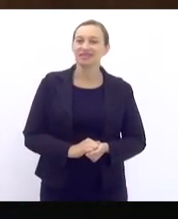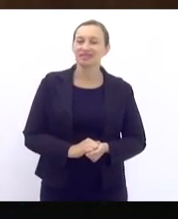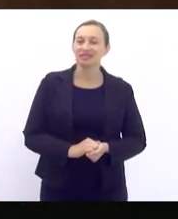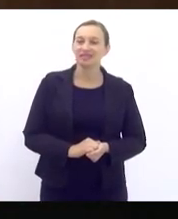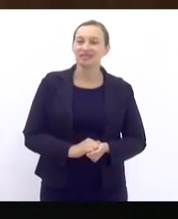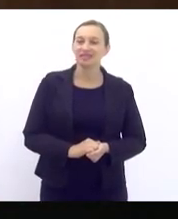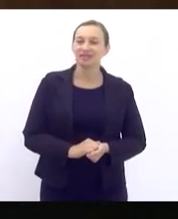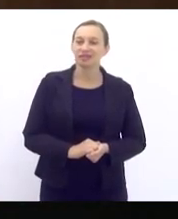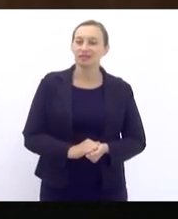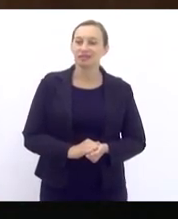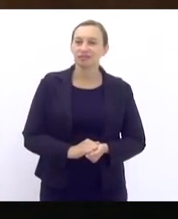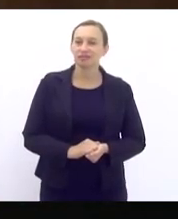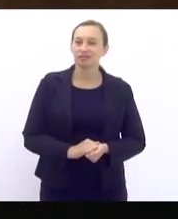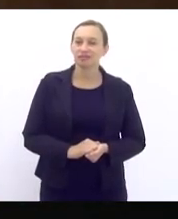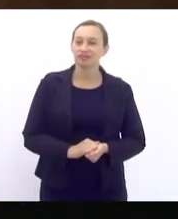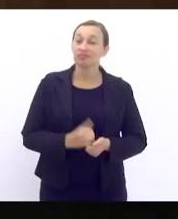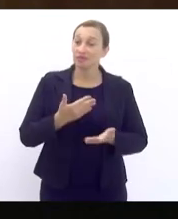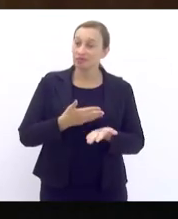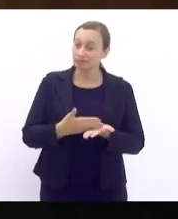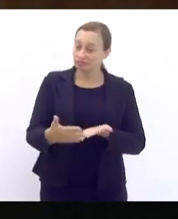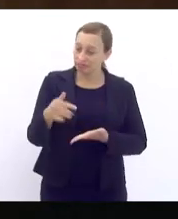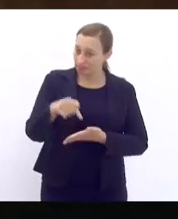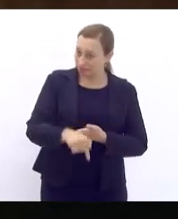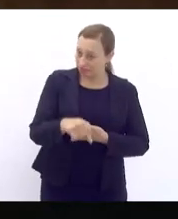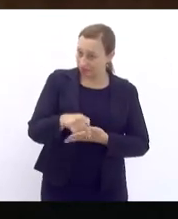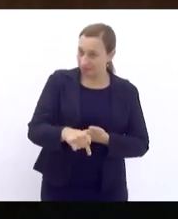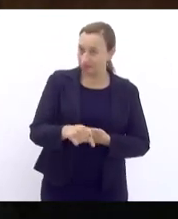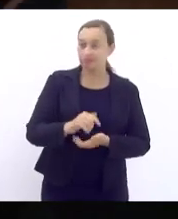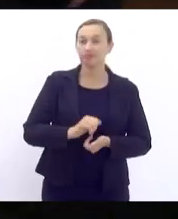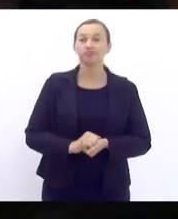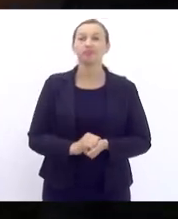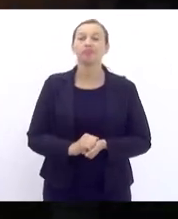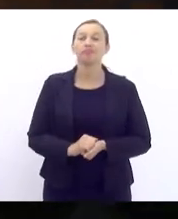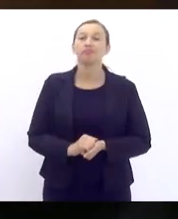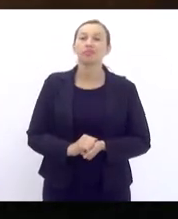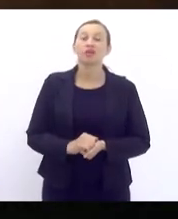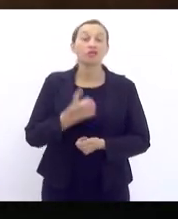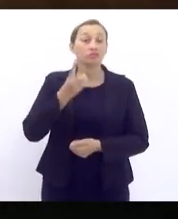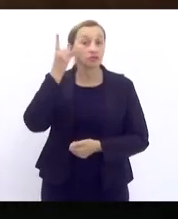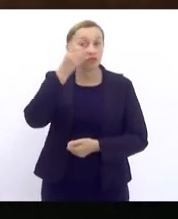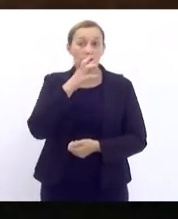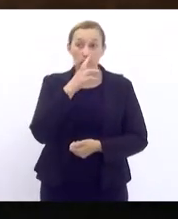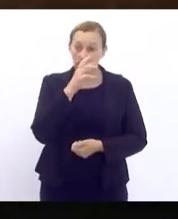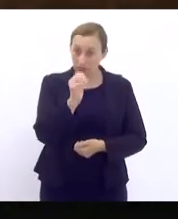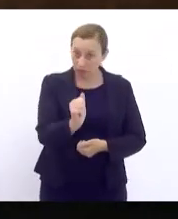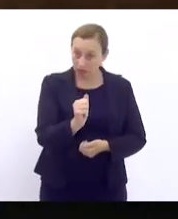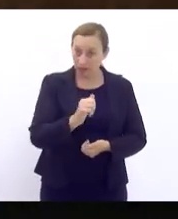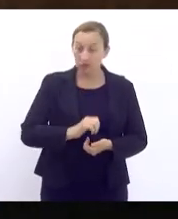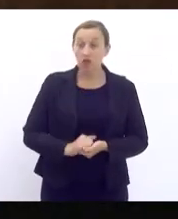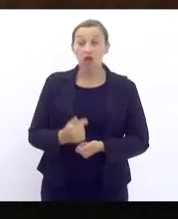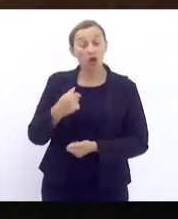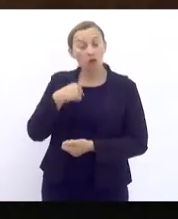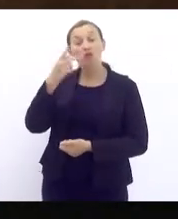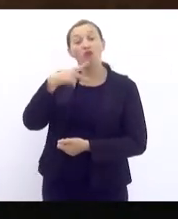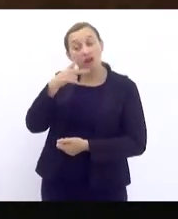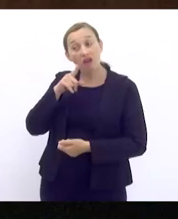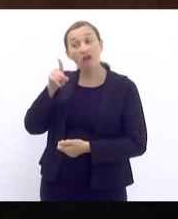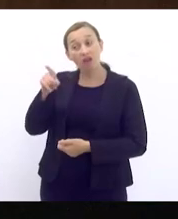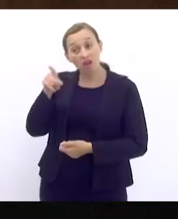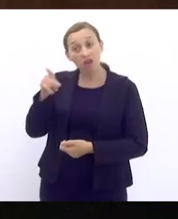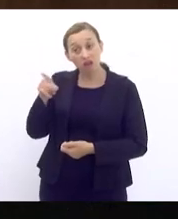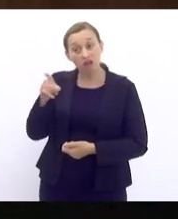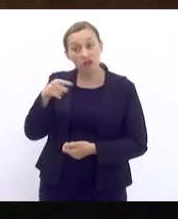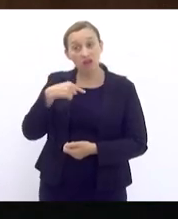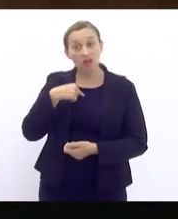Presidi aqui a sessão o deputado Rodrigo Amorim e eu falei a ele que eu